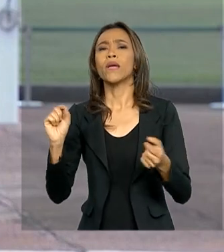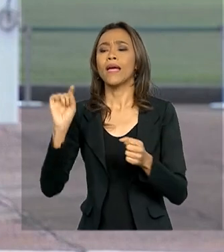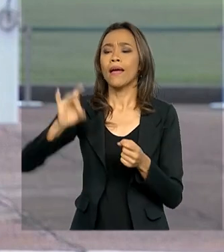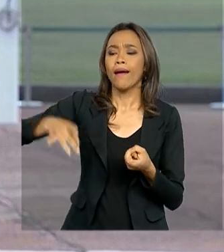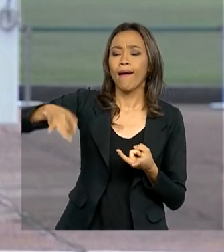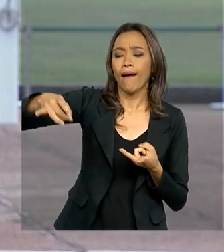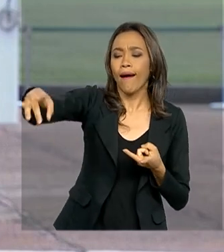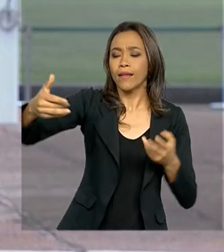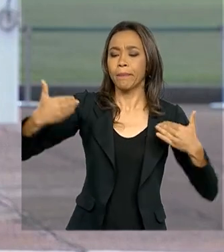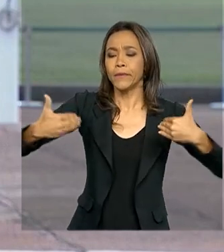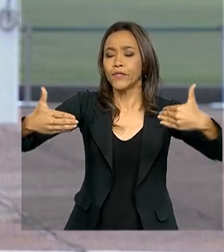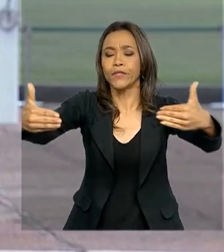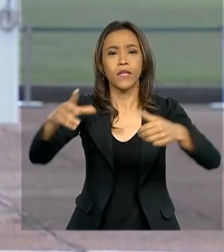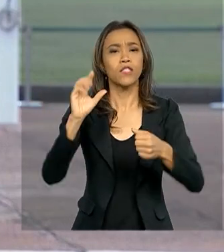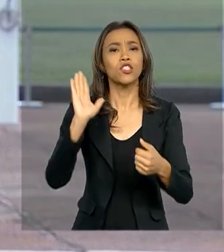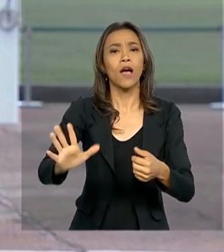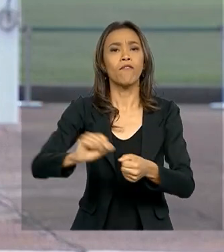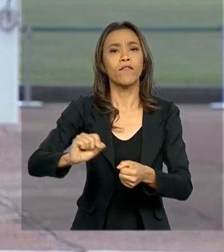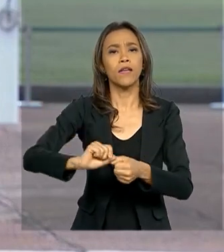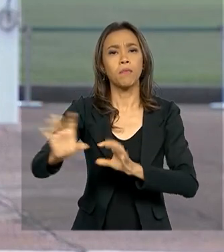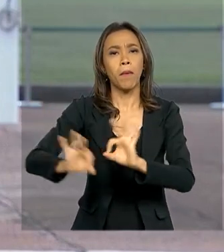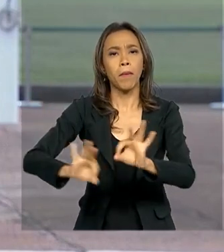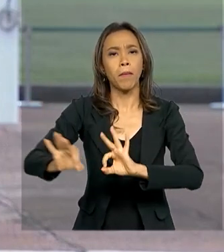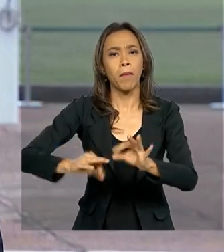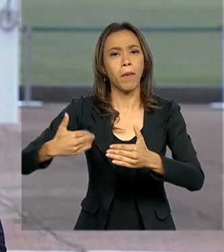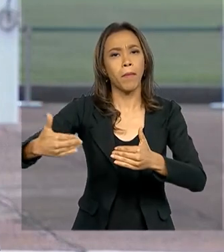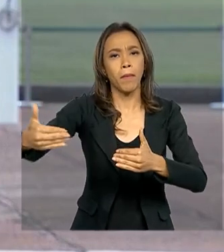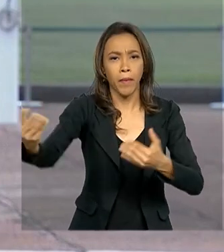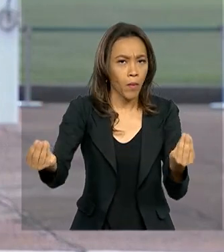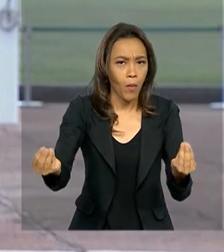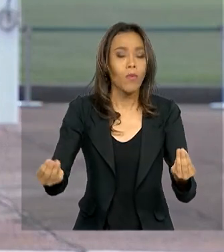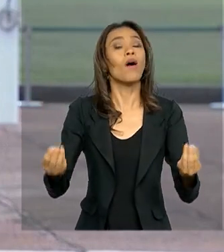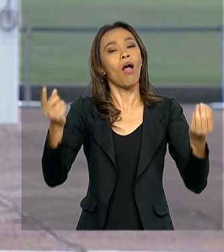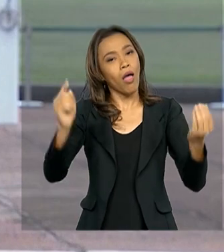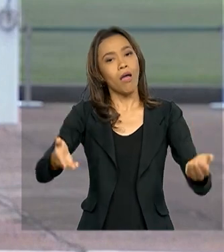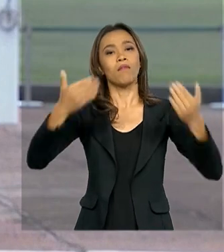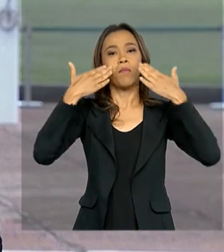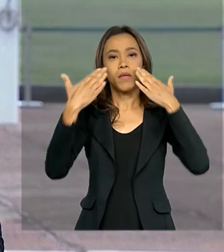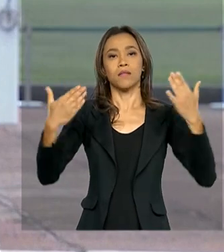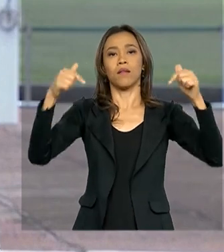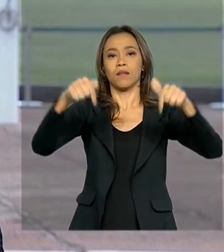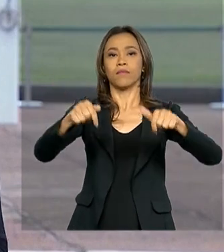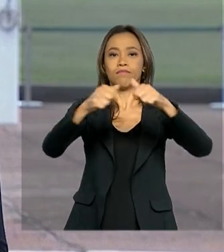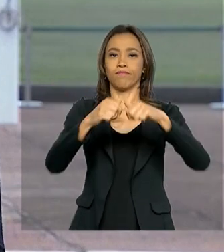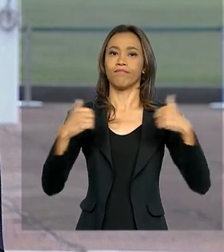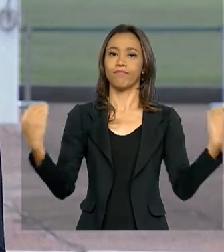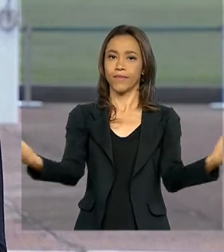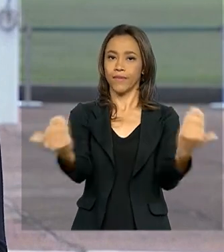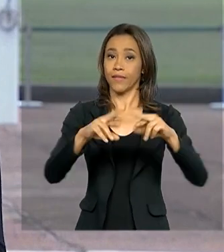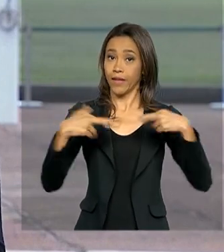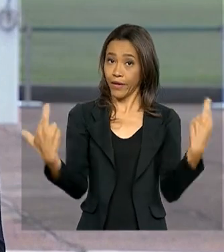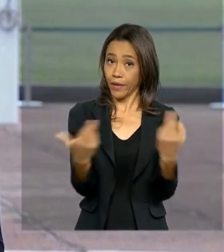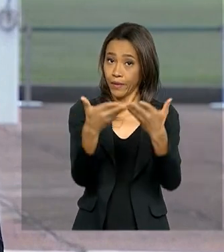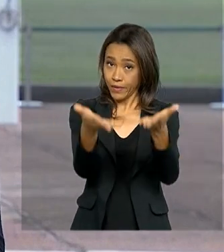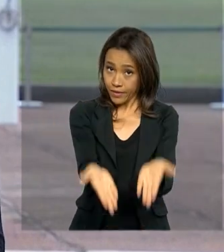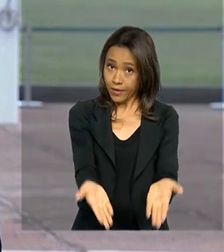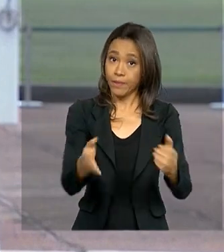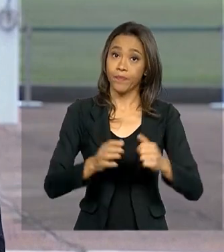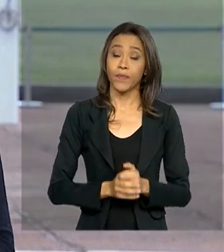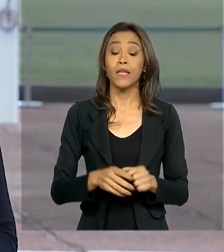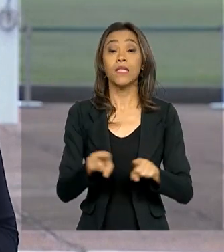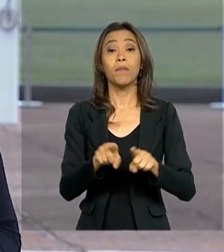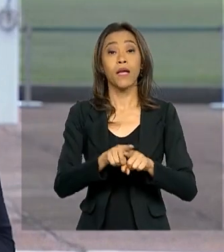cada pasta e quais os próximos passos. E olha, bem provável que a reforma administrativa esteja na pauta de hoje.